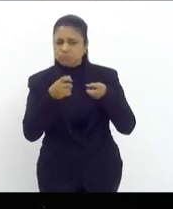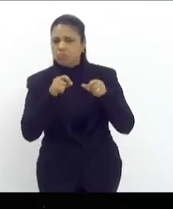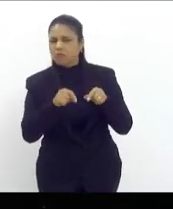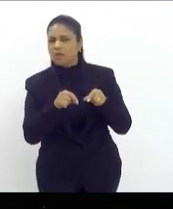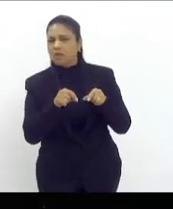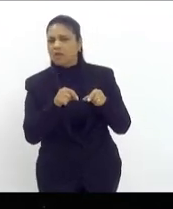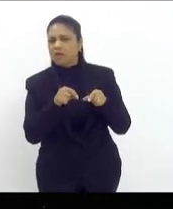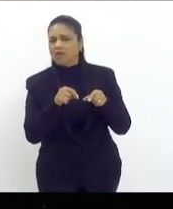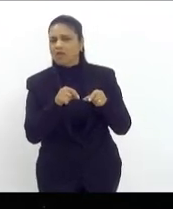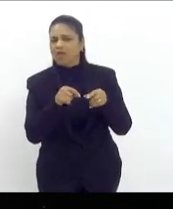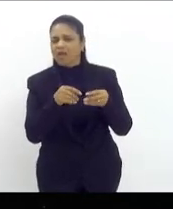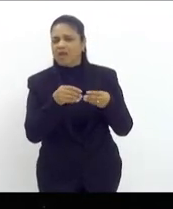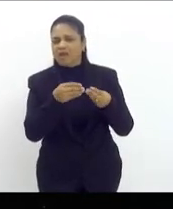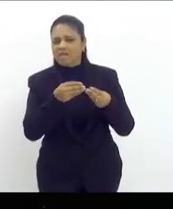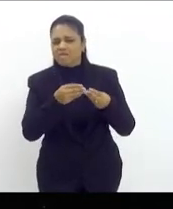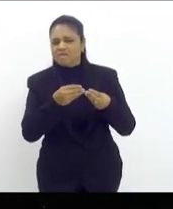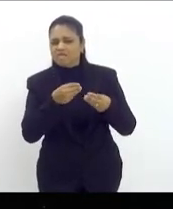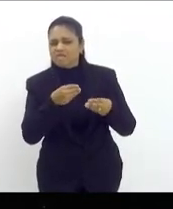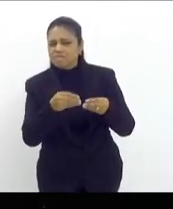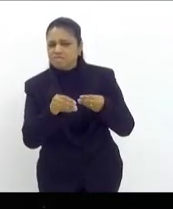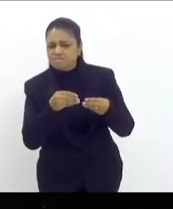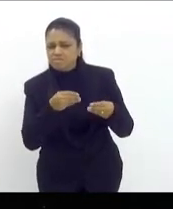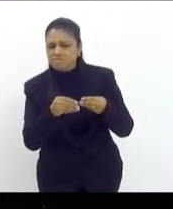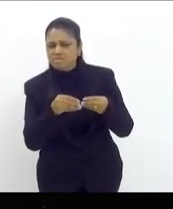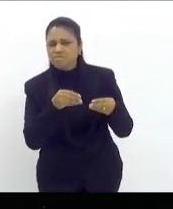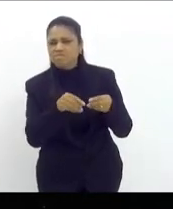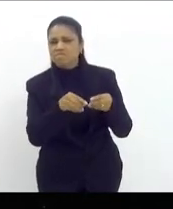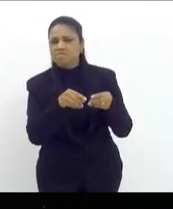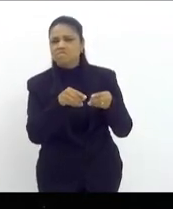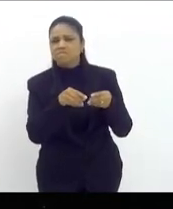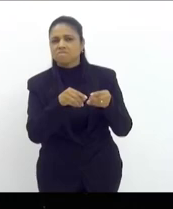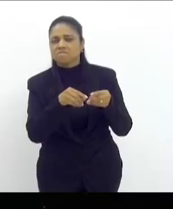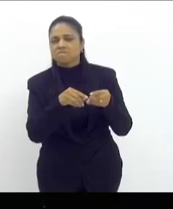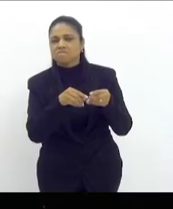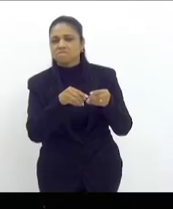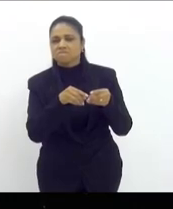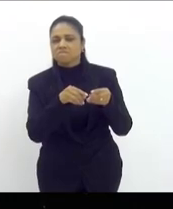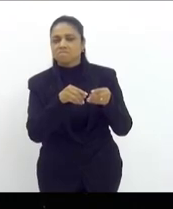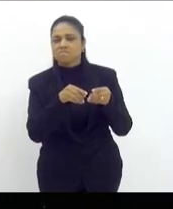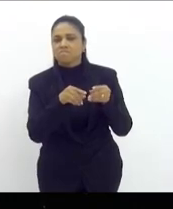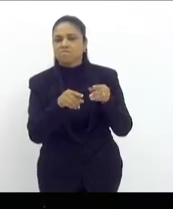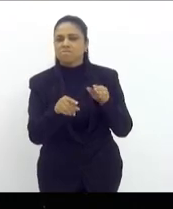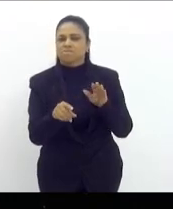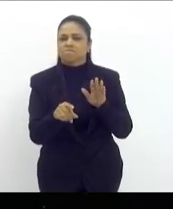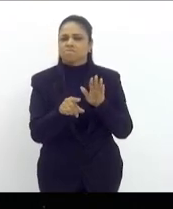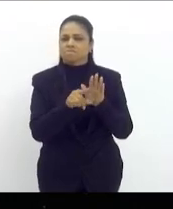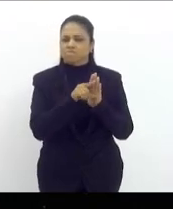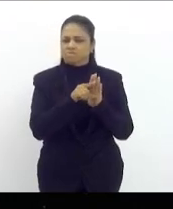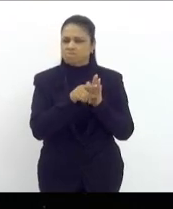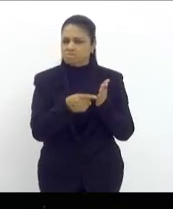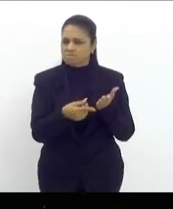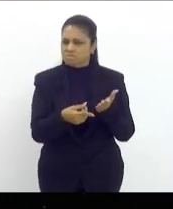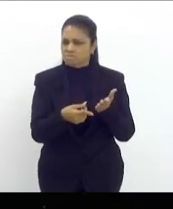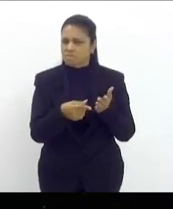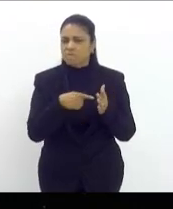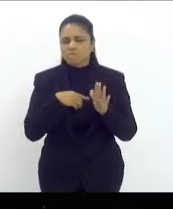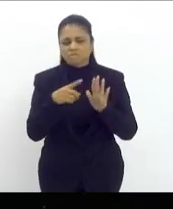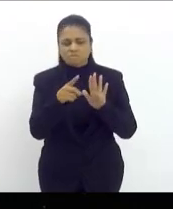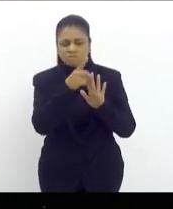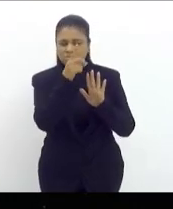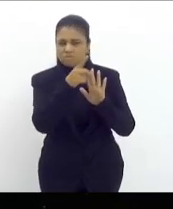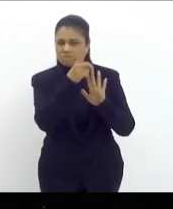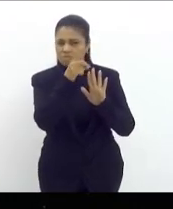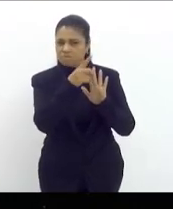fragilidade de sua efetiva aplicação legal e no mais esse decreto